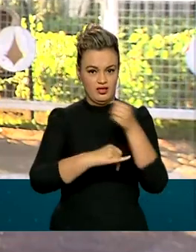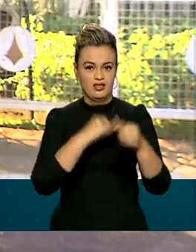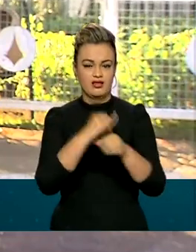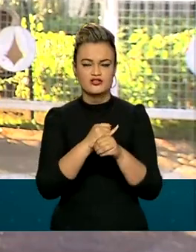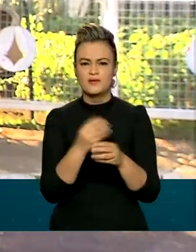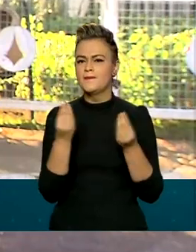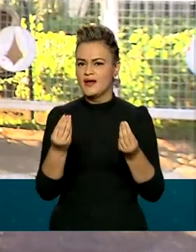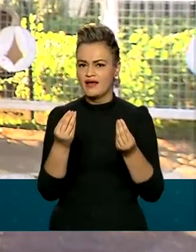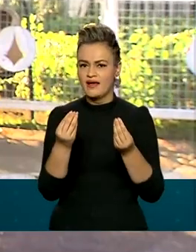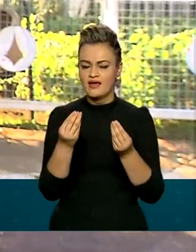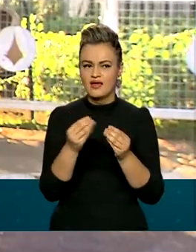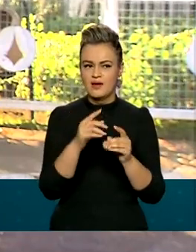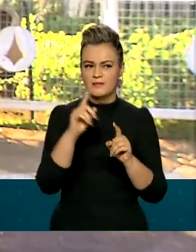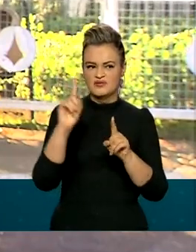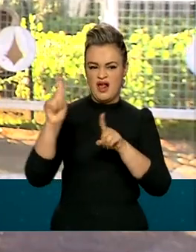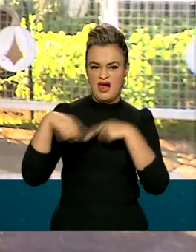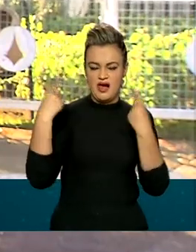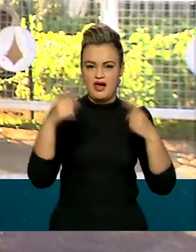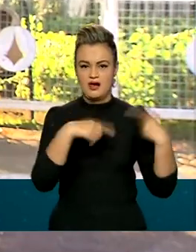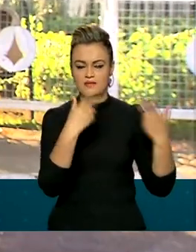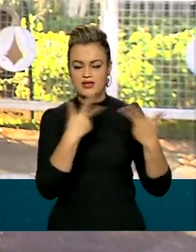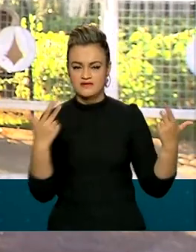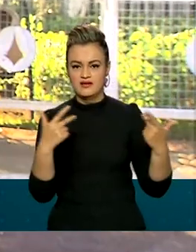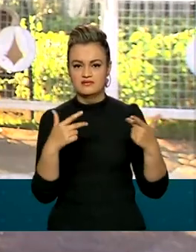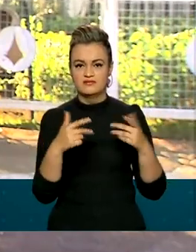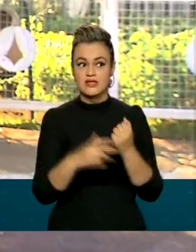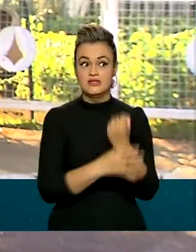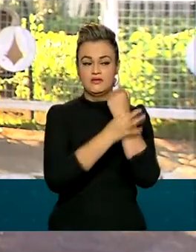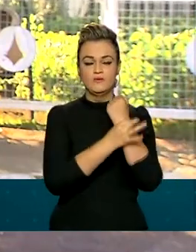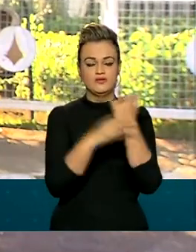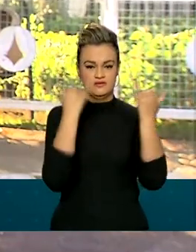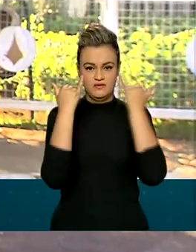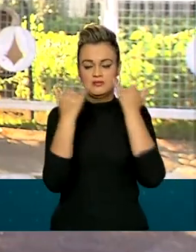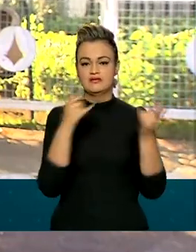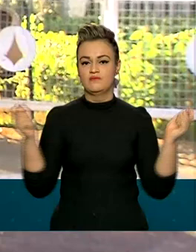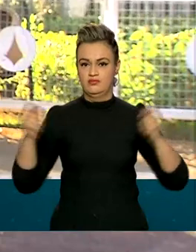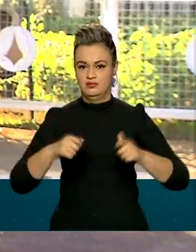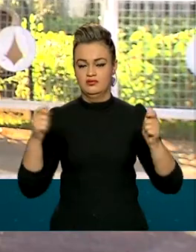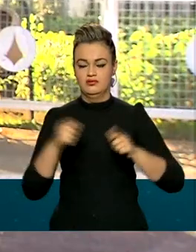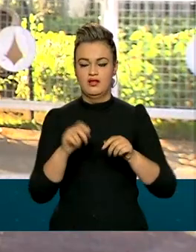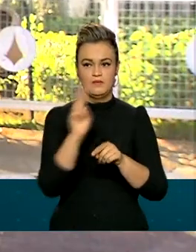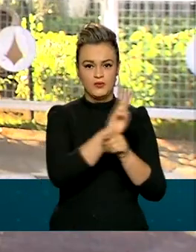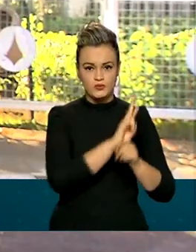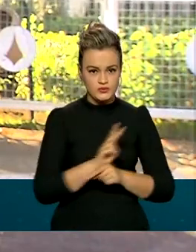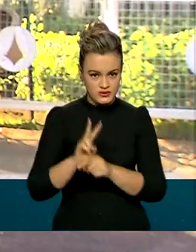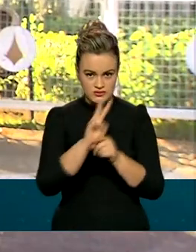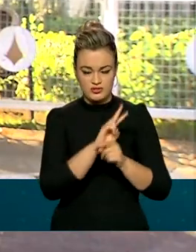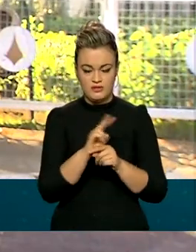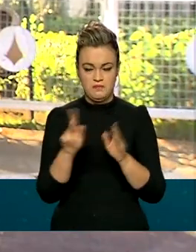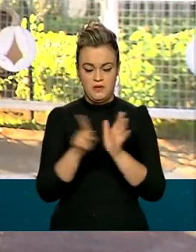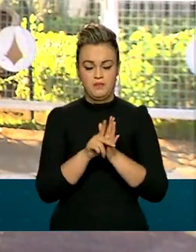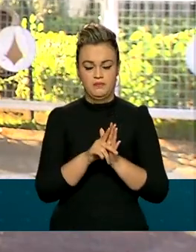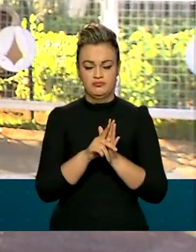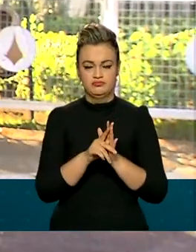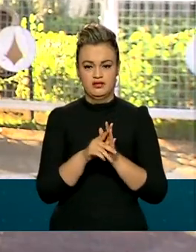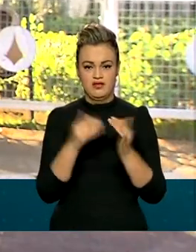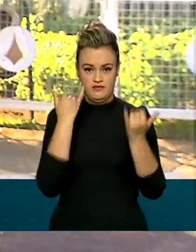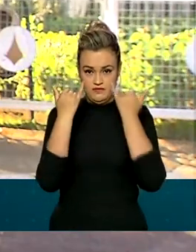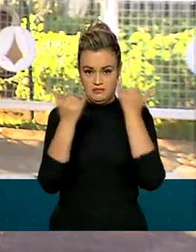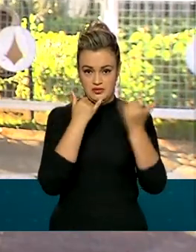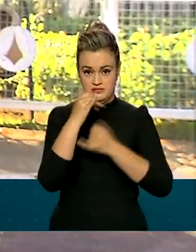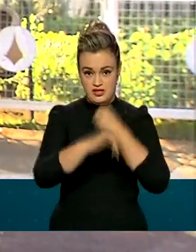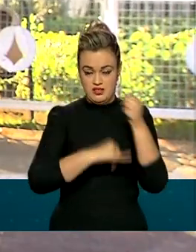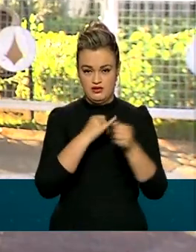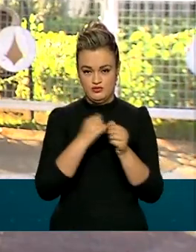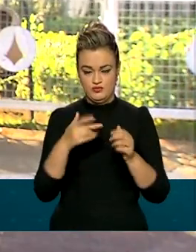é para prevenir ameaças e aumentar a segurança das informações dos órgãos e entidades do governo. Após a alta,